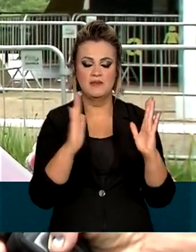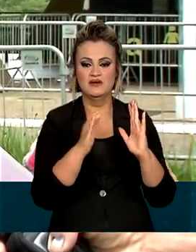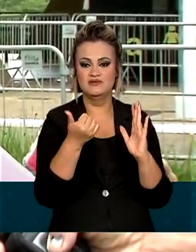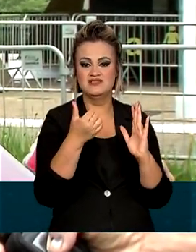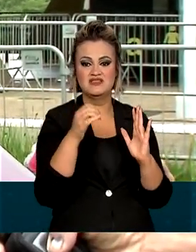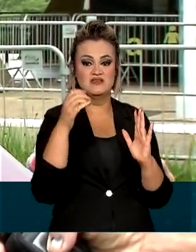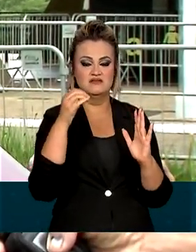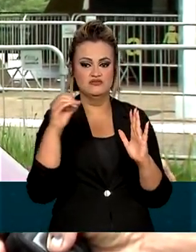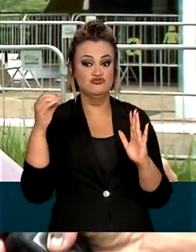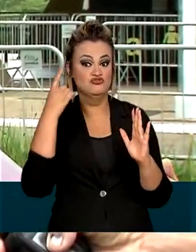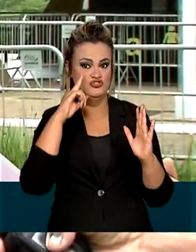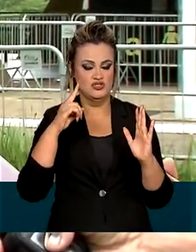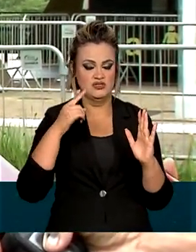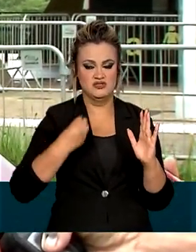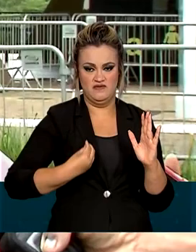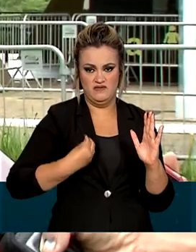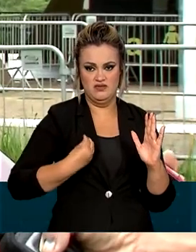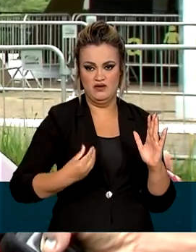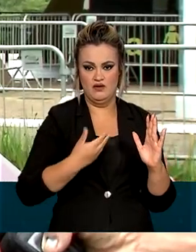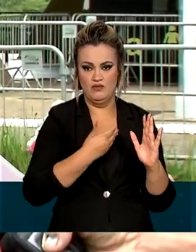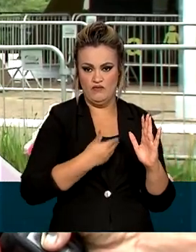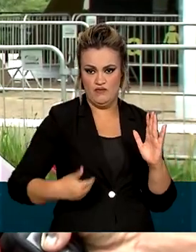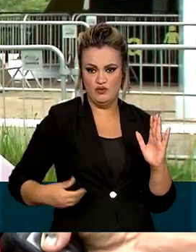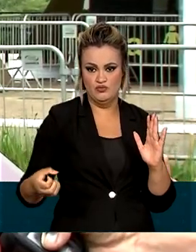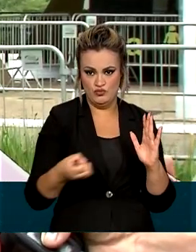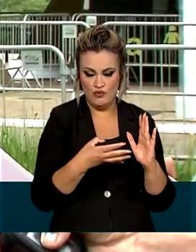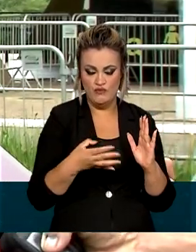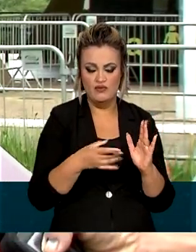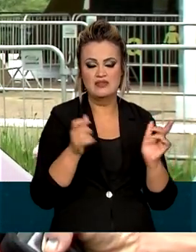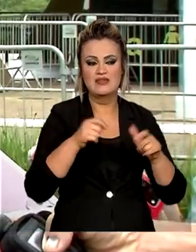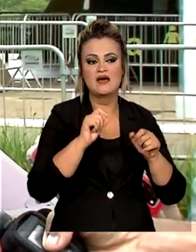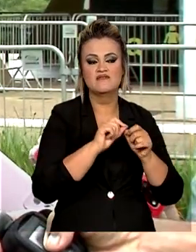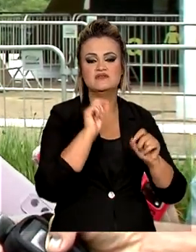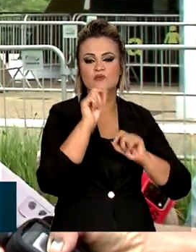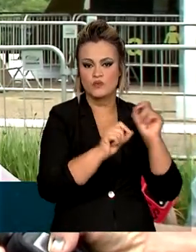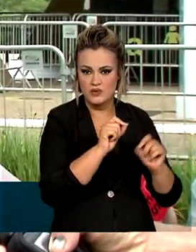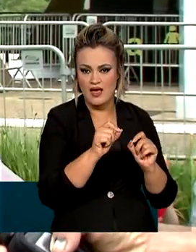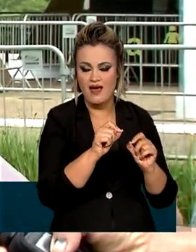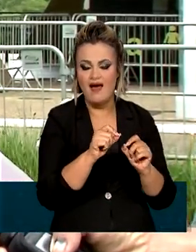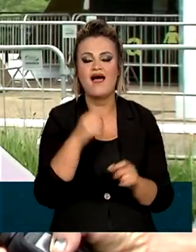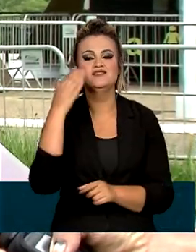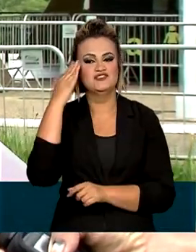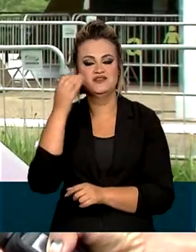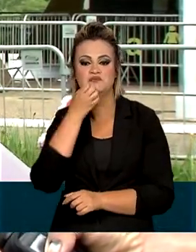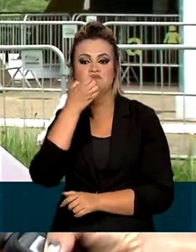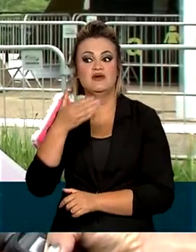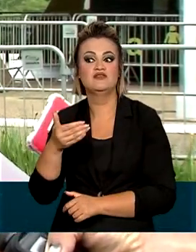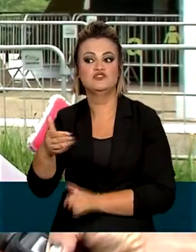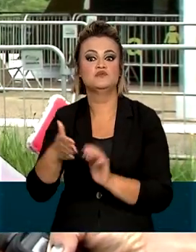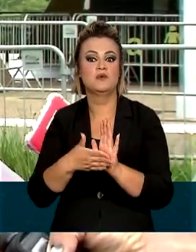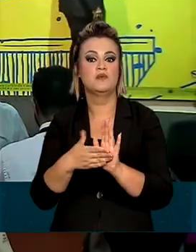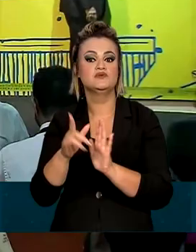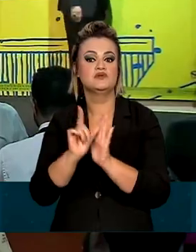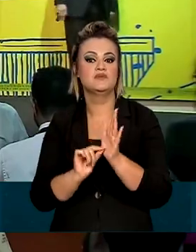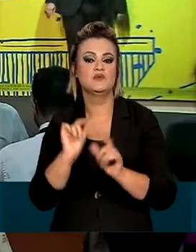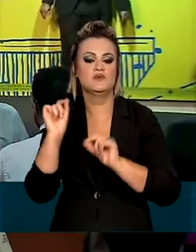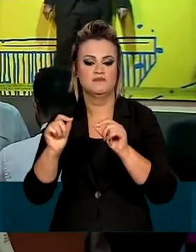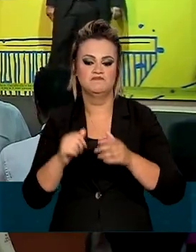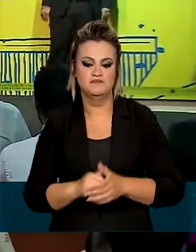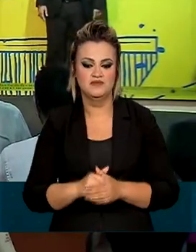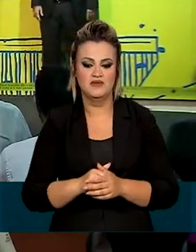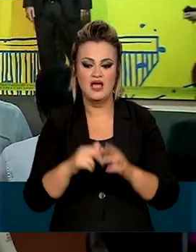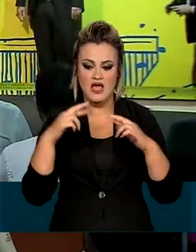governo e o que pode ser feito a partir da diretriz apresentada para o presidente Lula. Aí nós vamos ter uma clareza maior de proposta orçamentária. Em